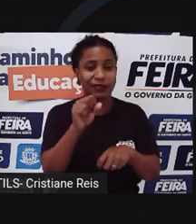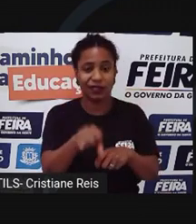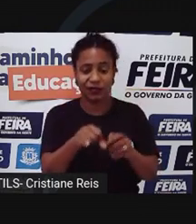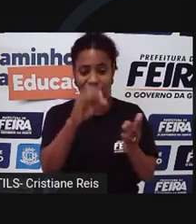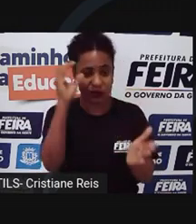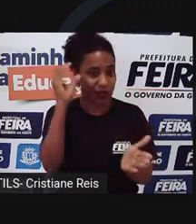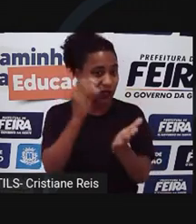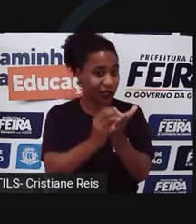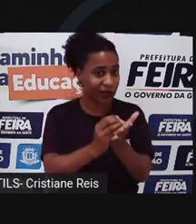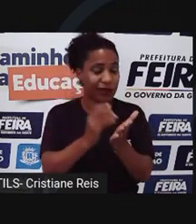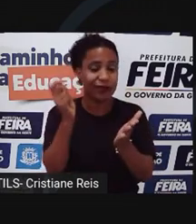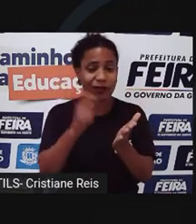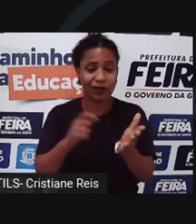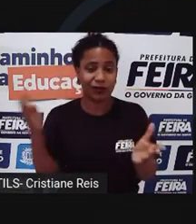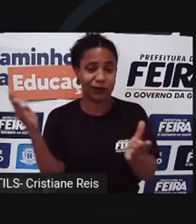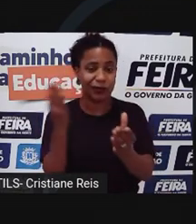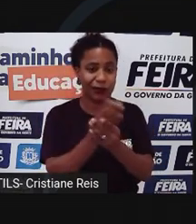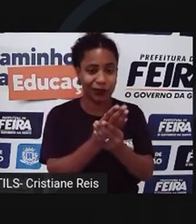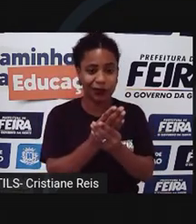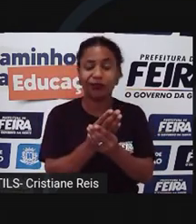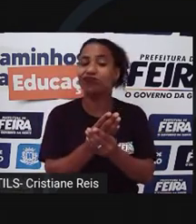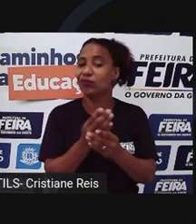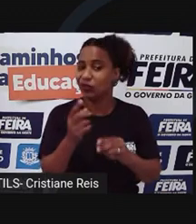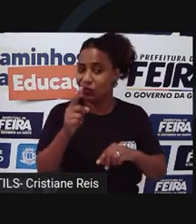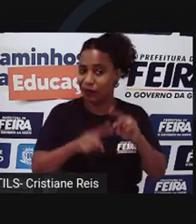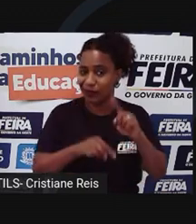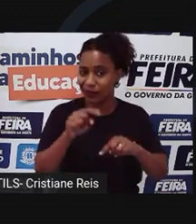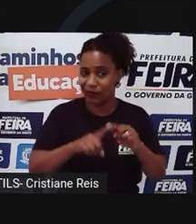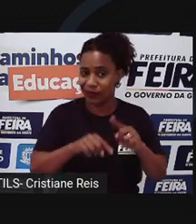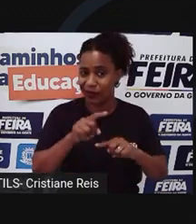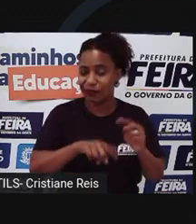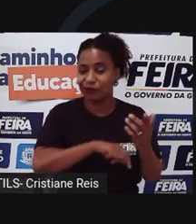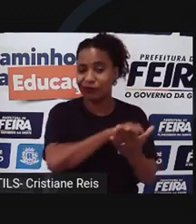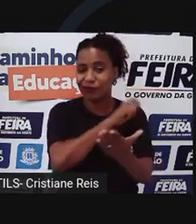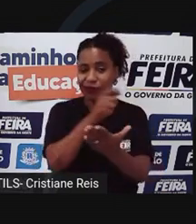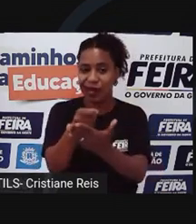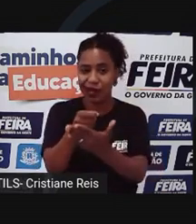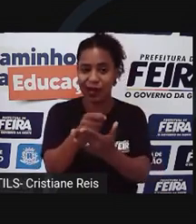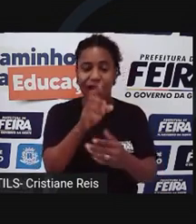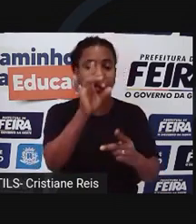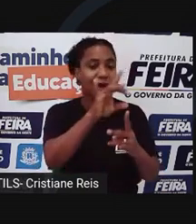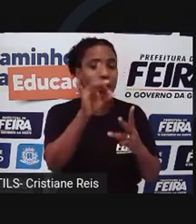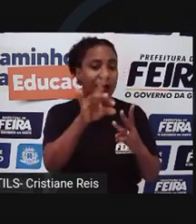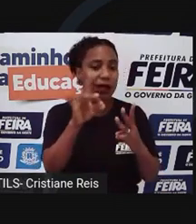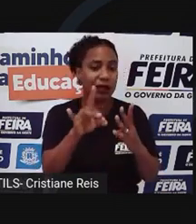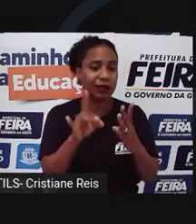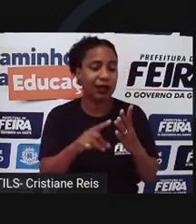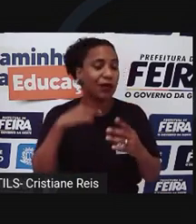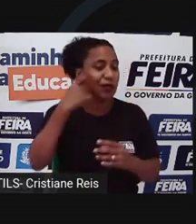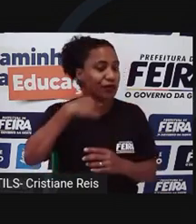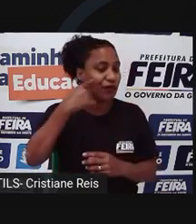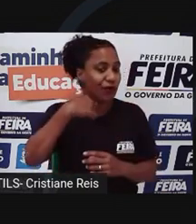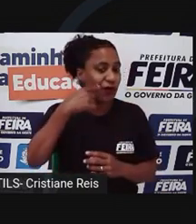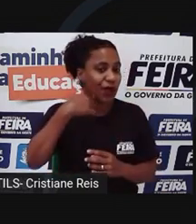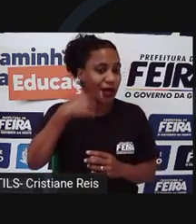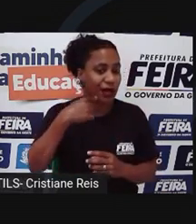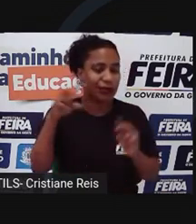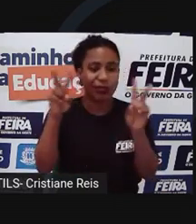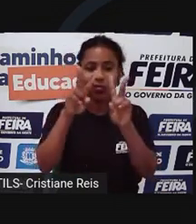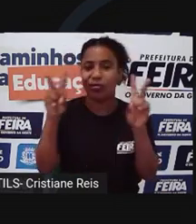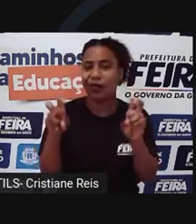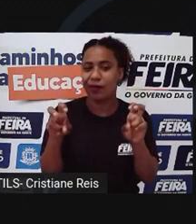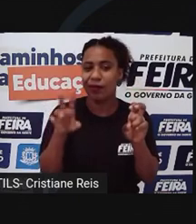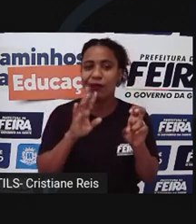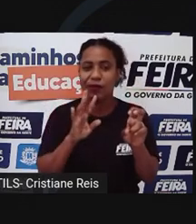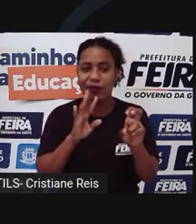materiais, sendo necessário que cada caso seja analisado por um advogado que entenda sobre a temática.